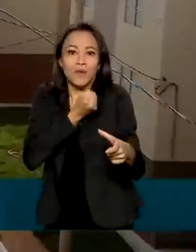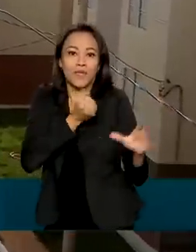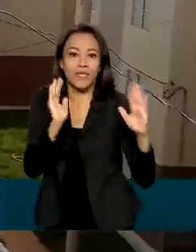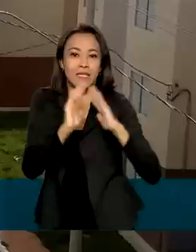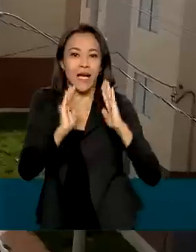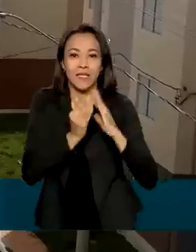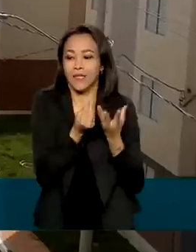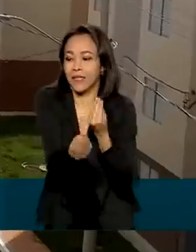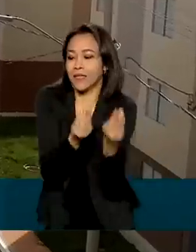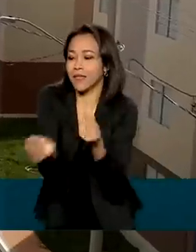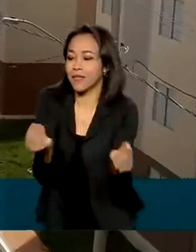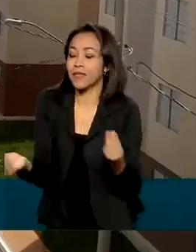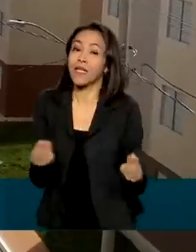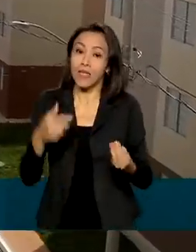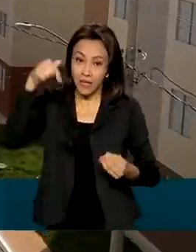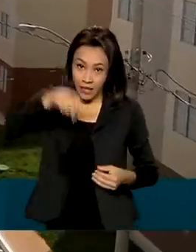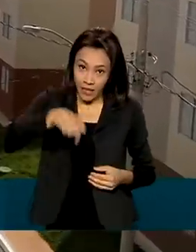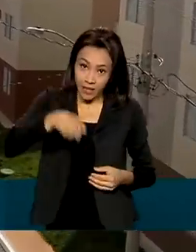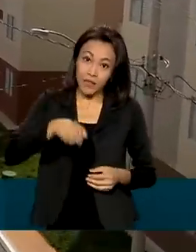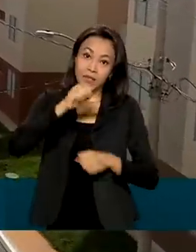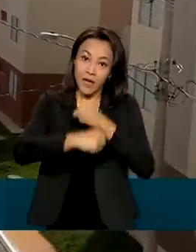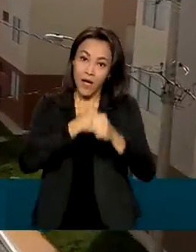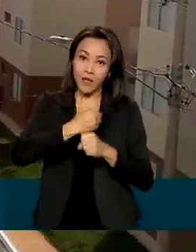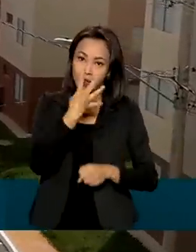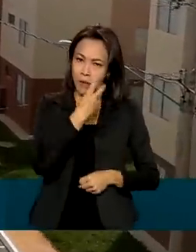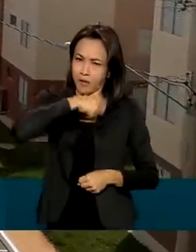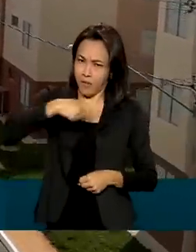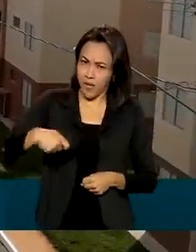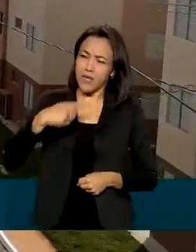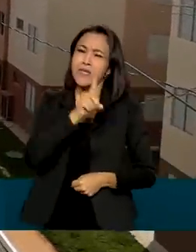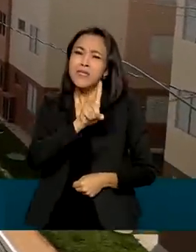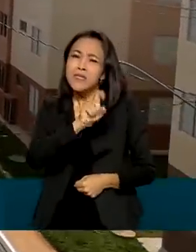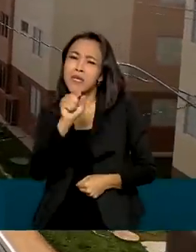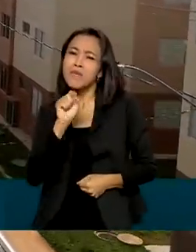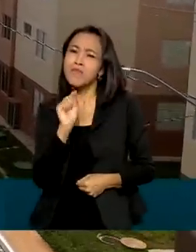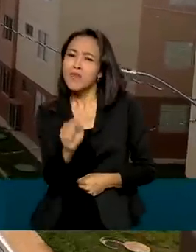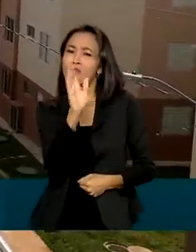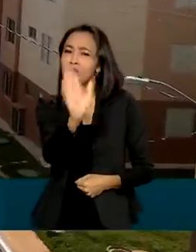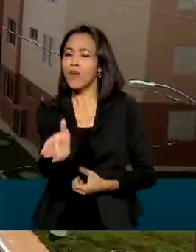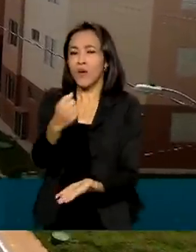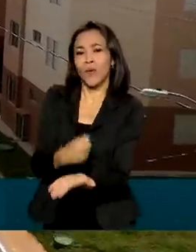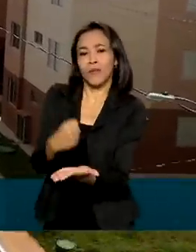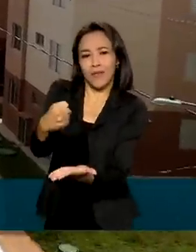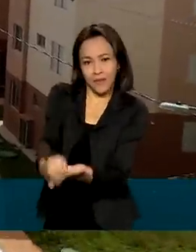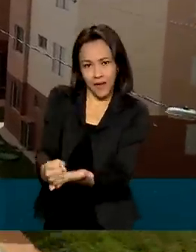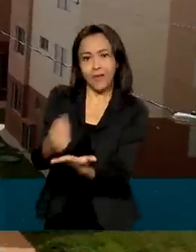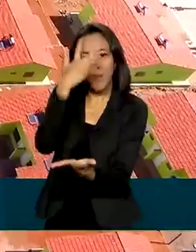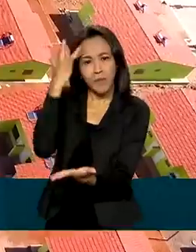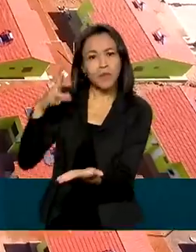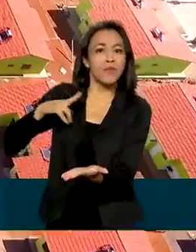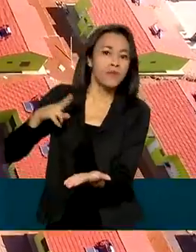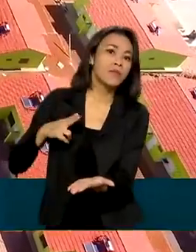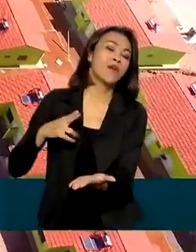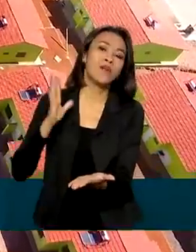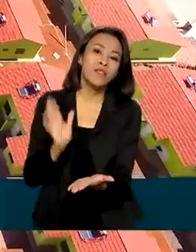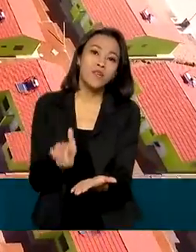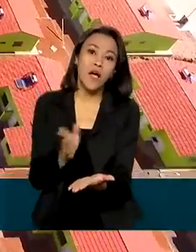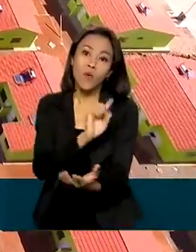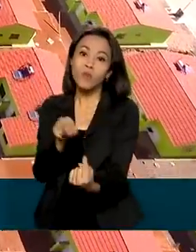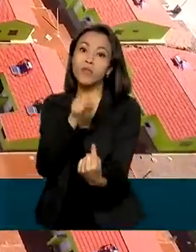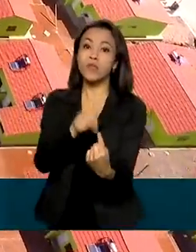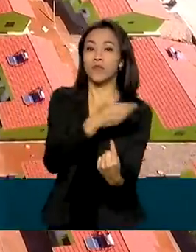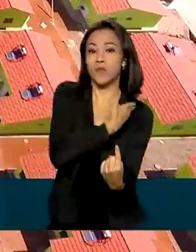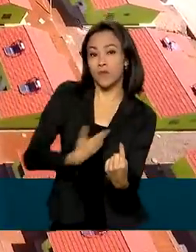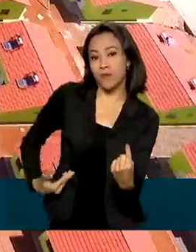Nos primeiros quatro meses deste ano, cerca de 100 mil unidades habitacionais foram contratadas por pessoas físicas. Com a ampliação, a meta do